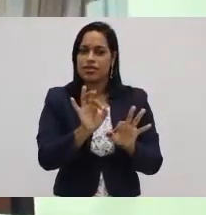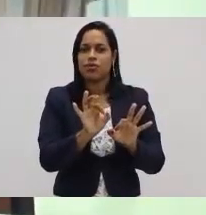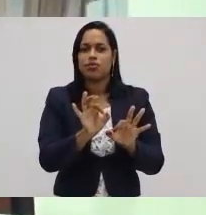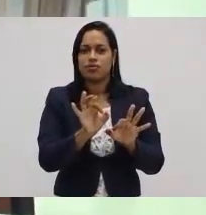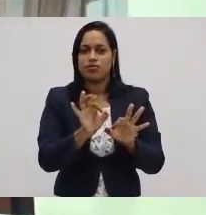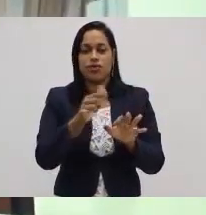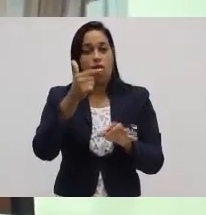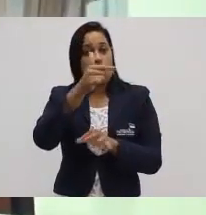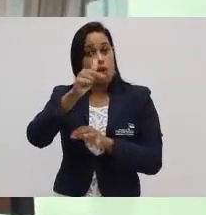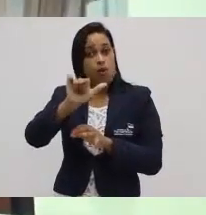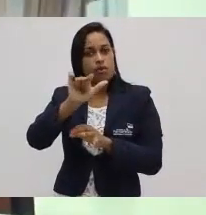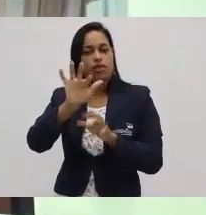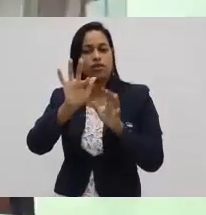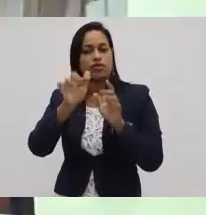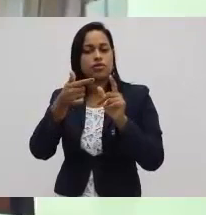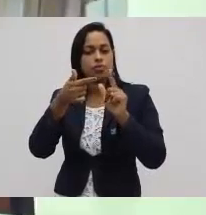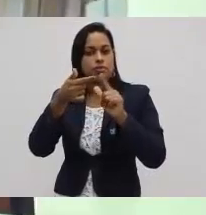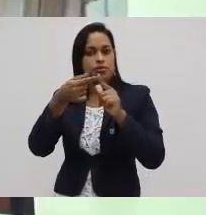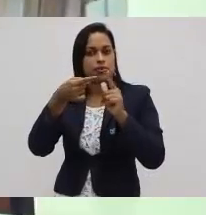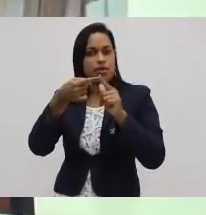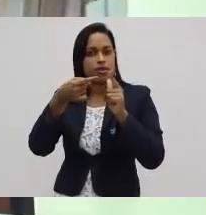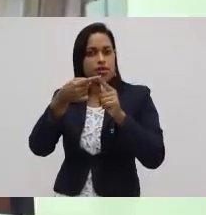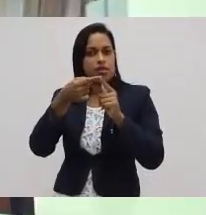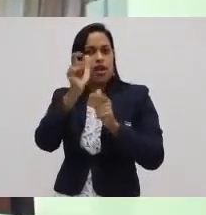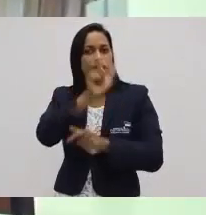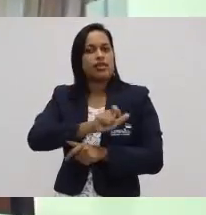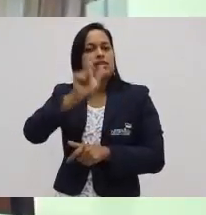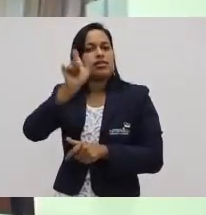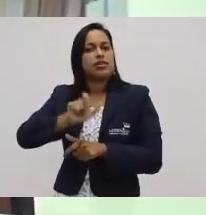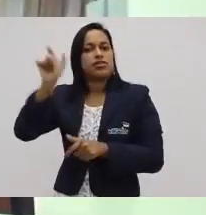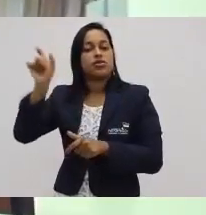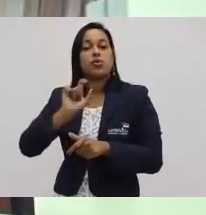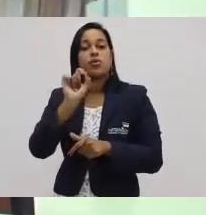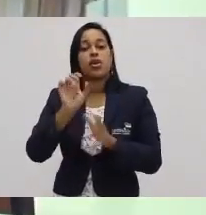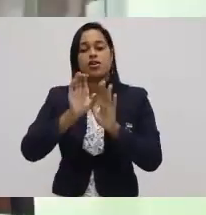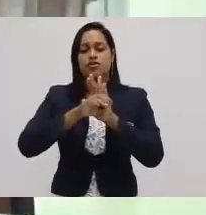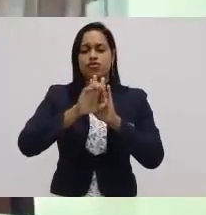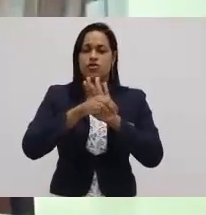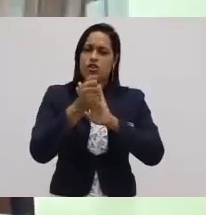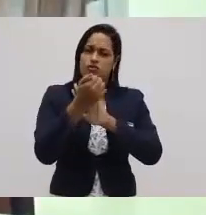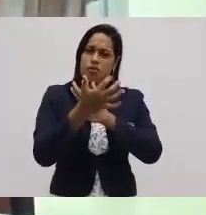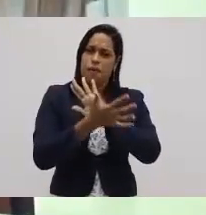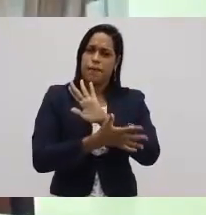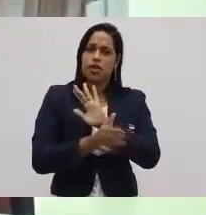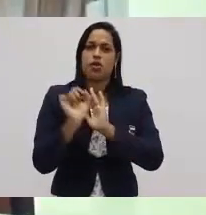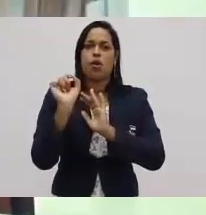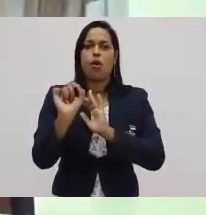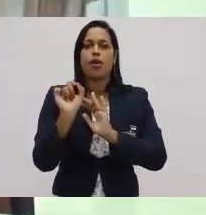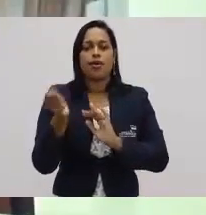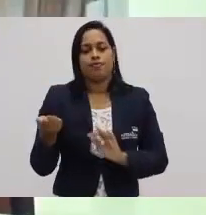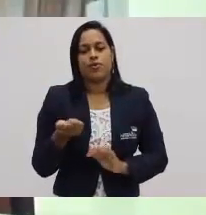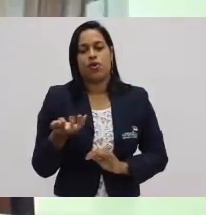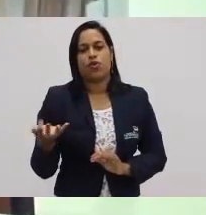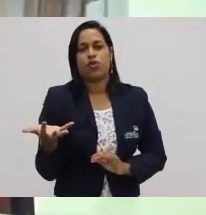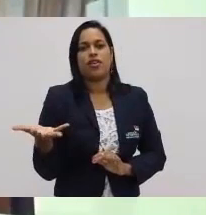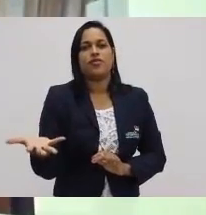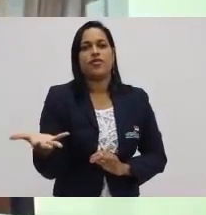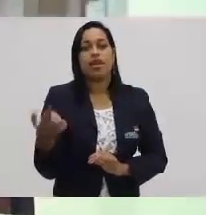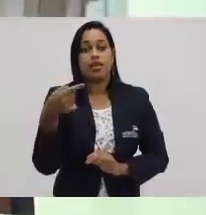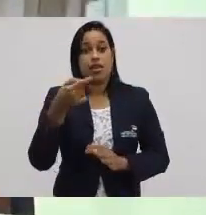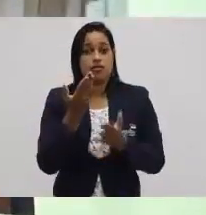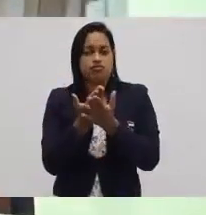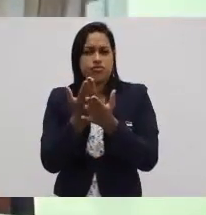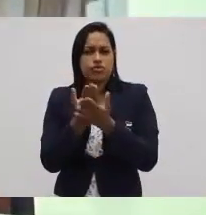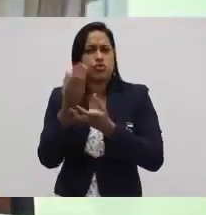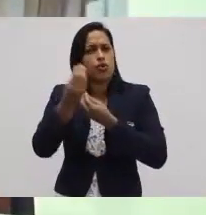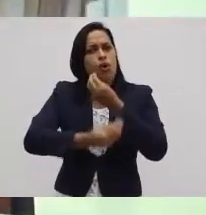Outras características do Taylorismo é o conceito de produtividade bem definido, uma vez que o Taylor estudava como tornar a